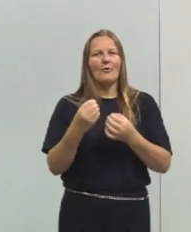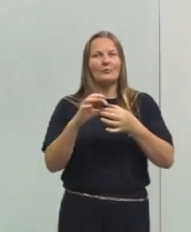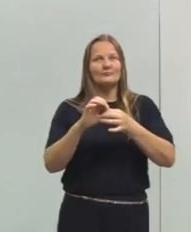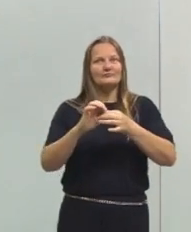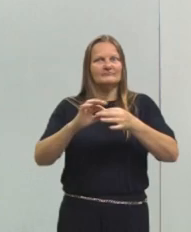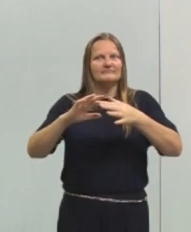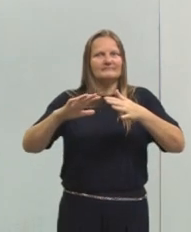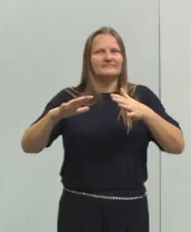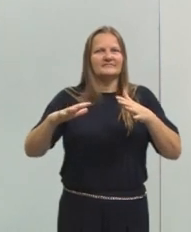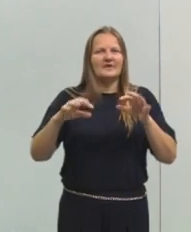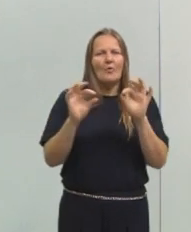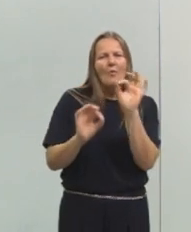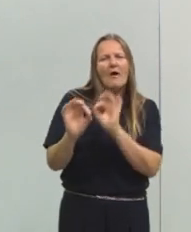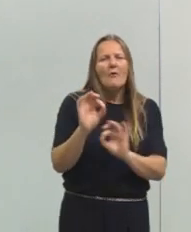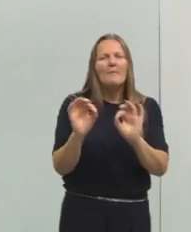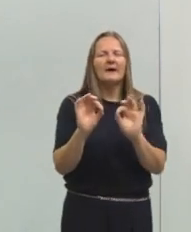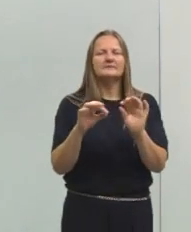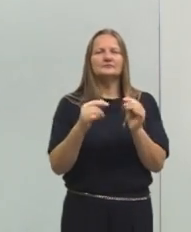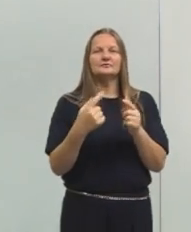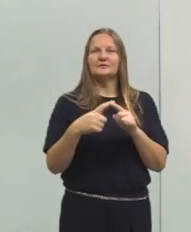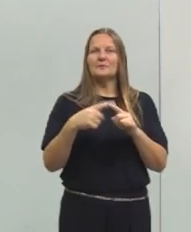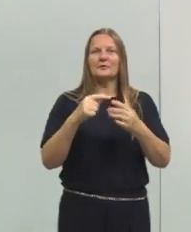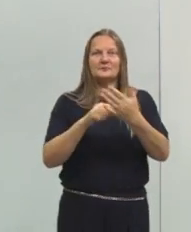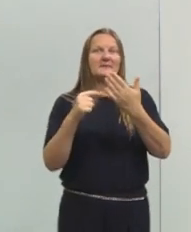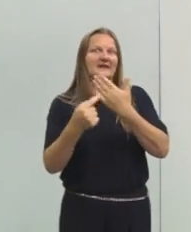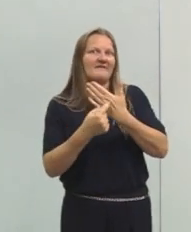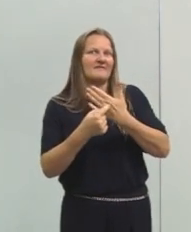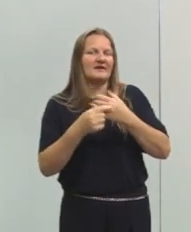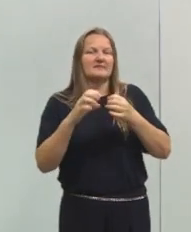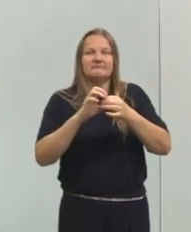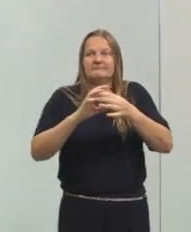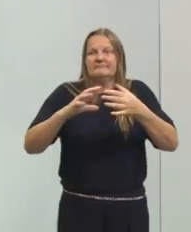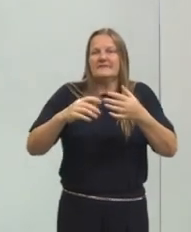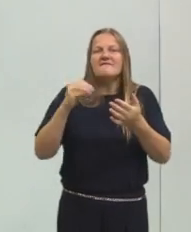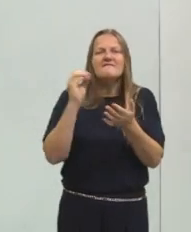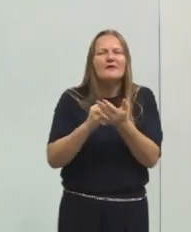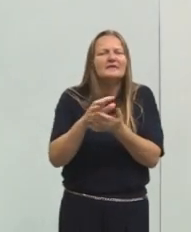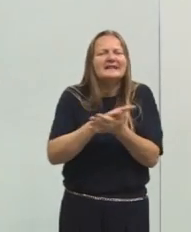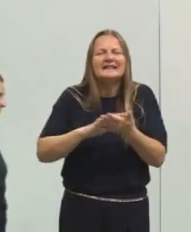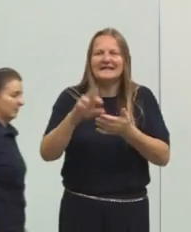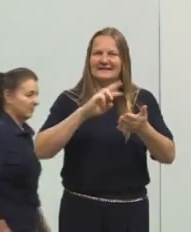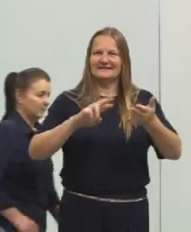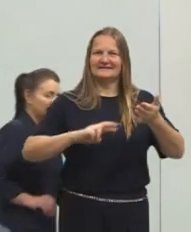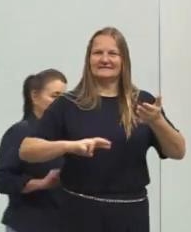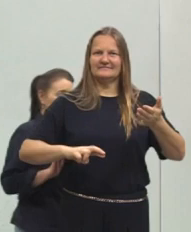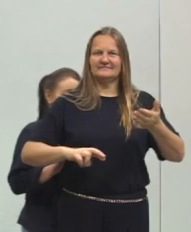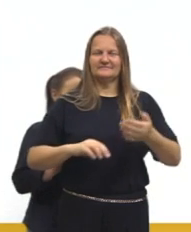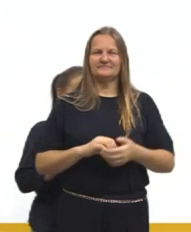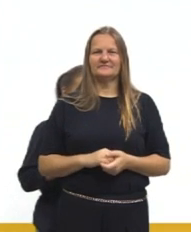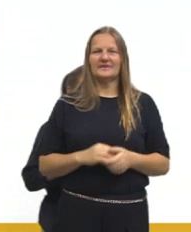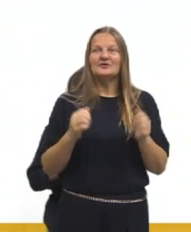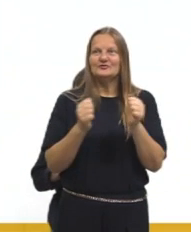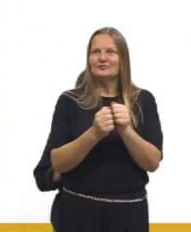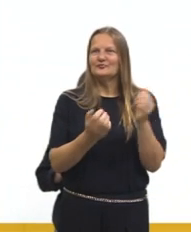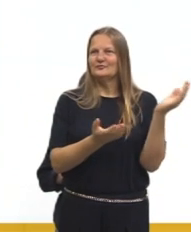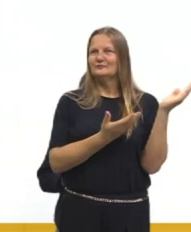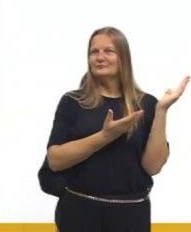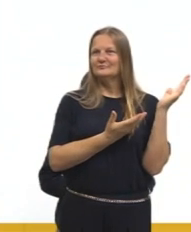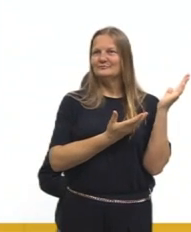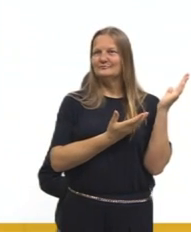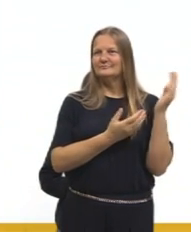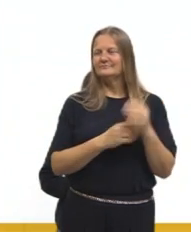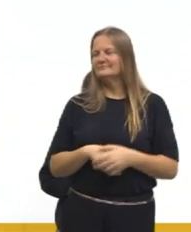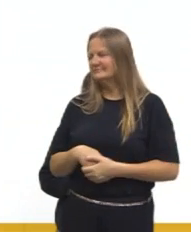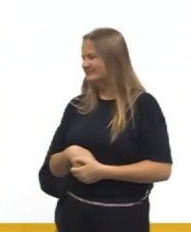apertados e que não podem ficar soltos, para que não falte nada nessa redação. Vamos comigo aqui na tela. O que a gente